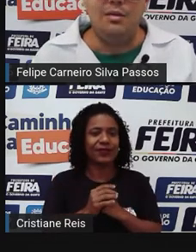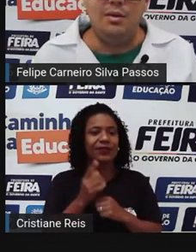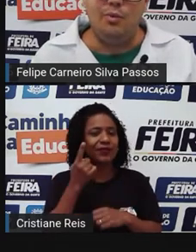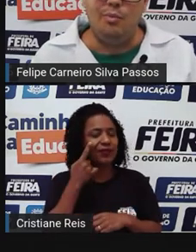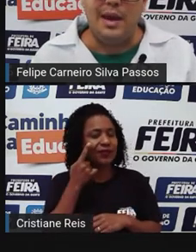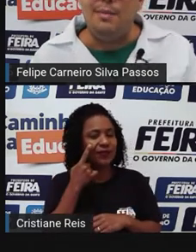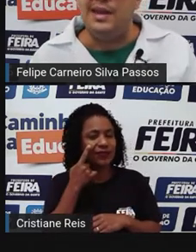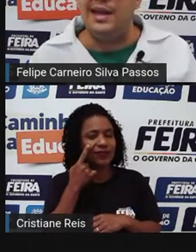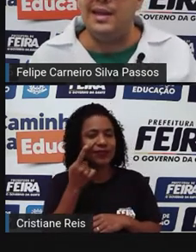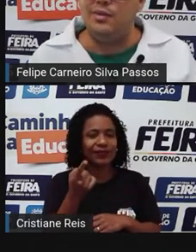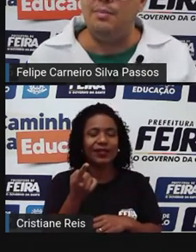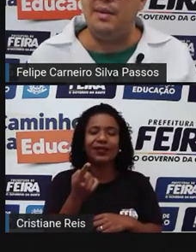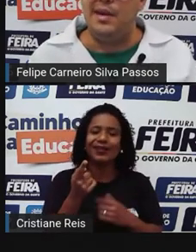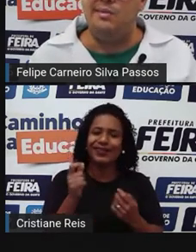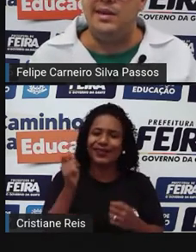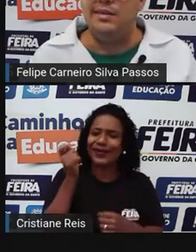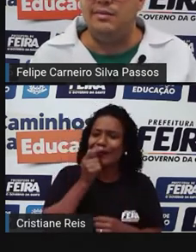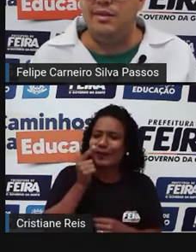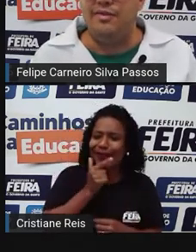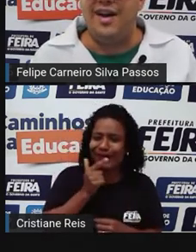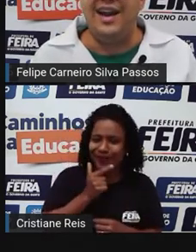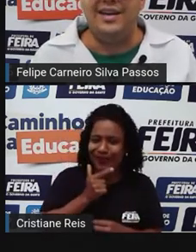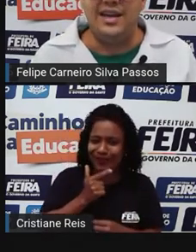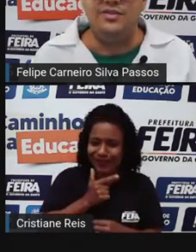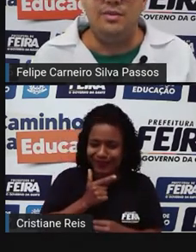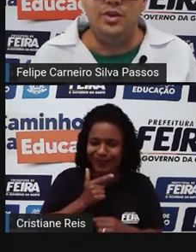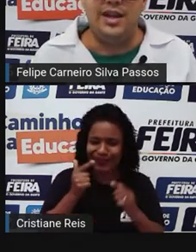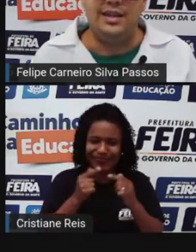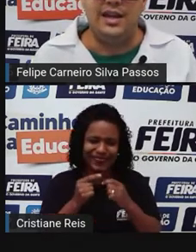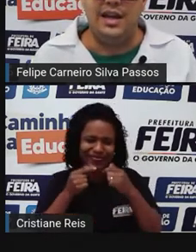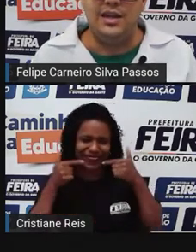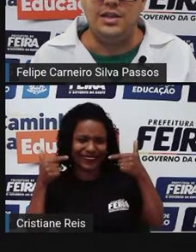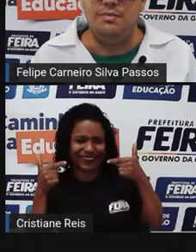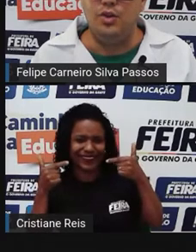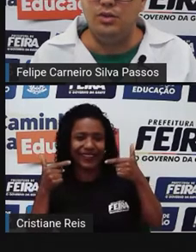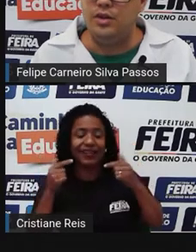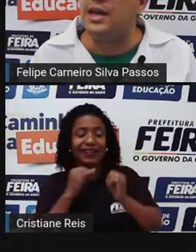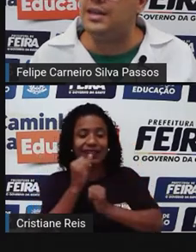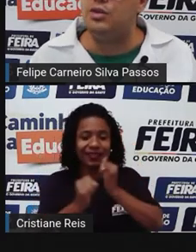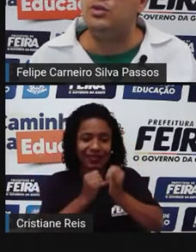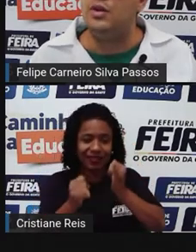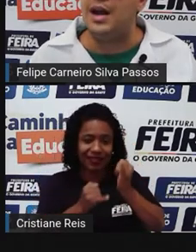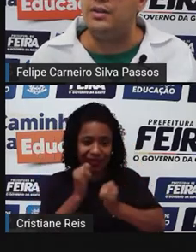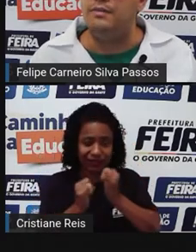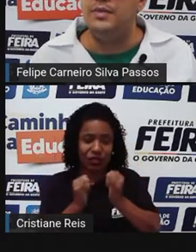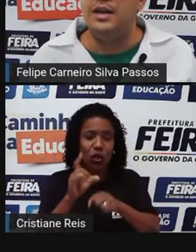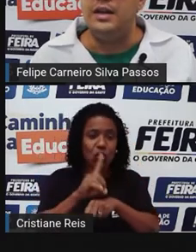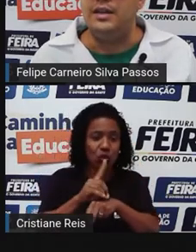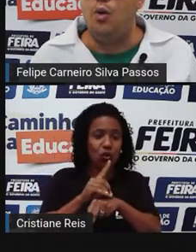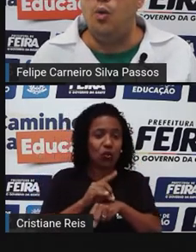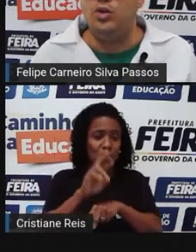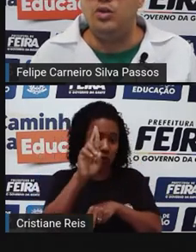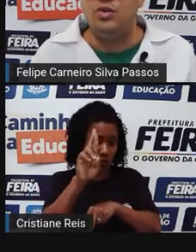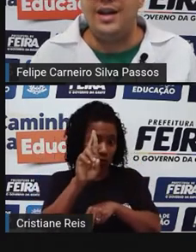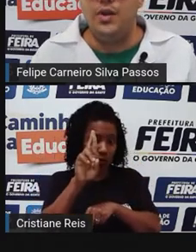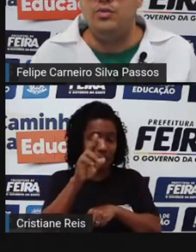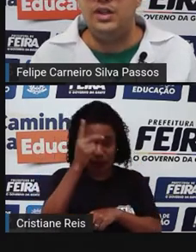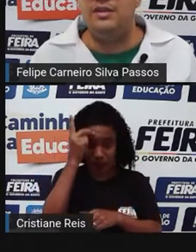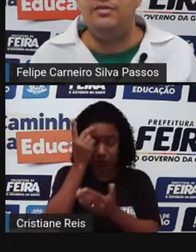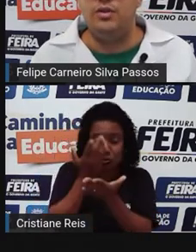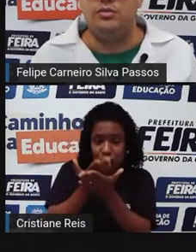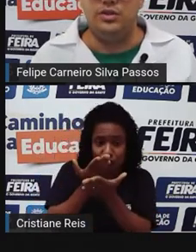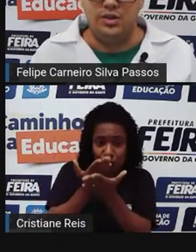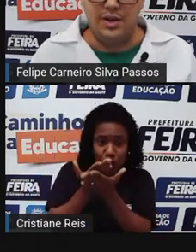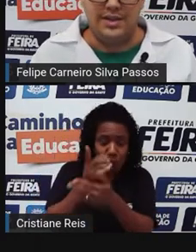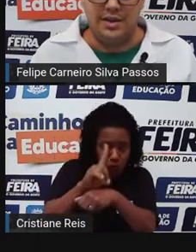até aquele meme, não é bem meme, uma fala que a gente vê muito na internet, doutor é quem tem doutorado. Então, o doutorado é um